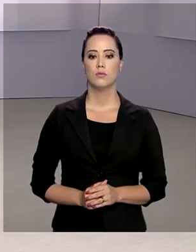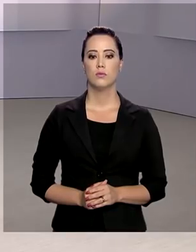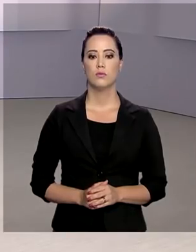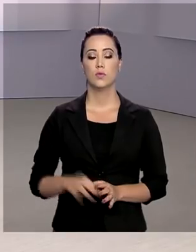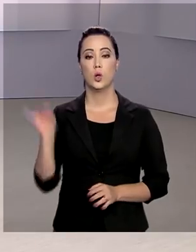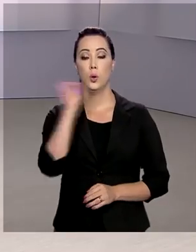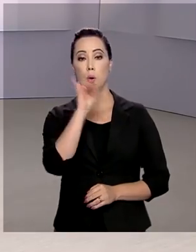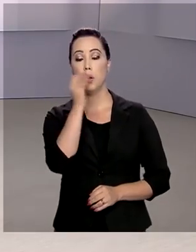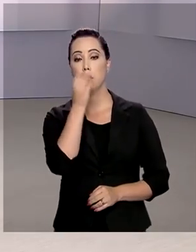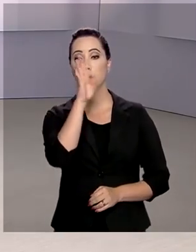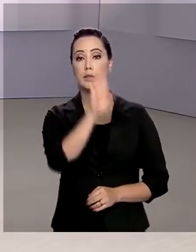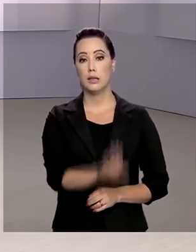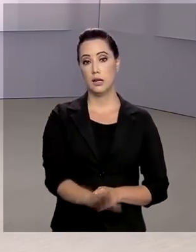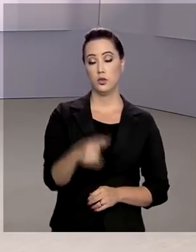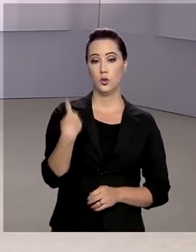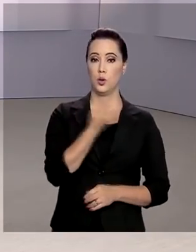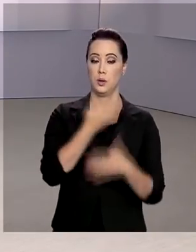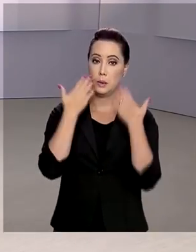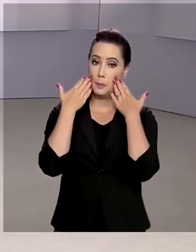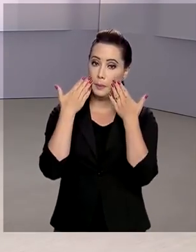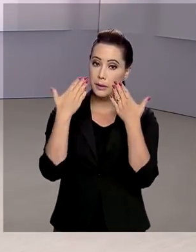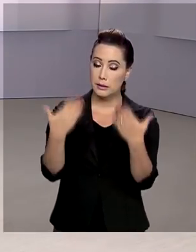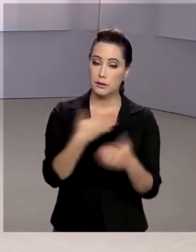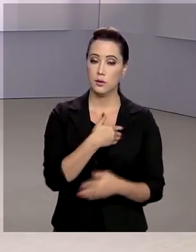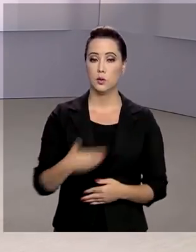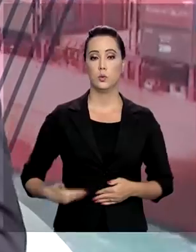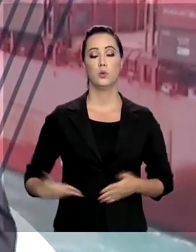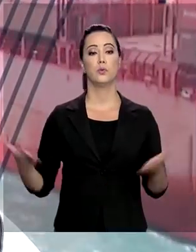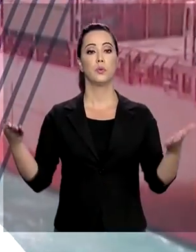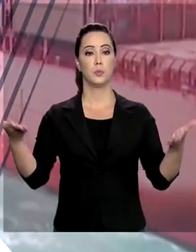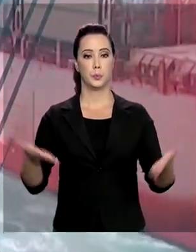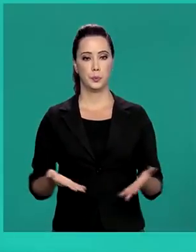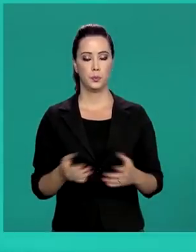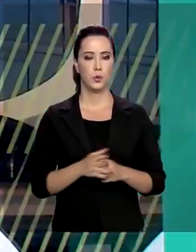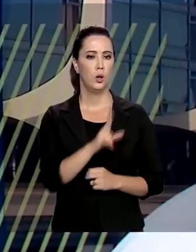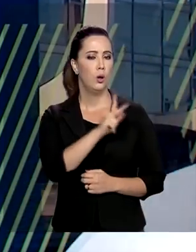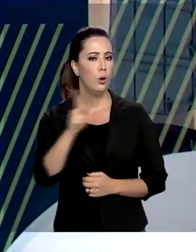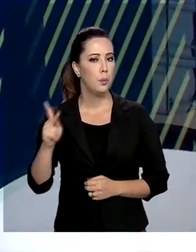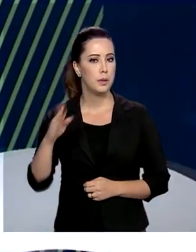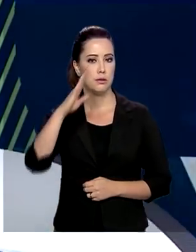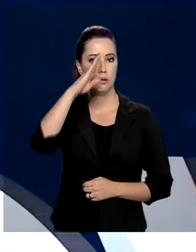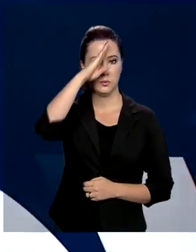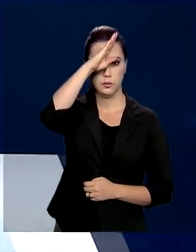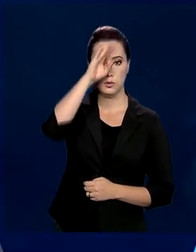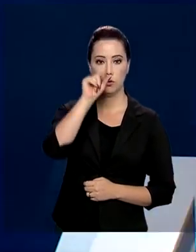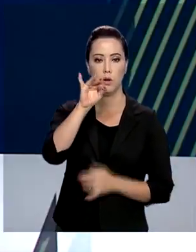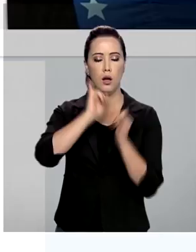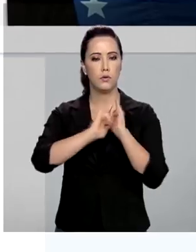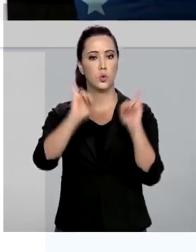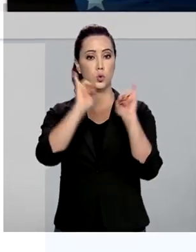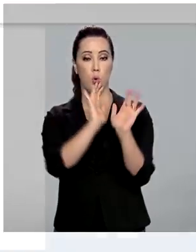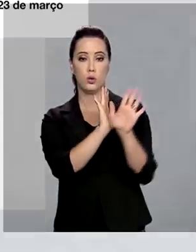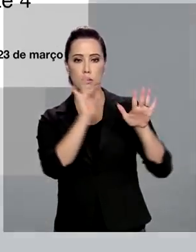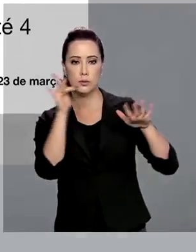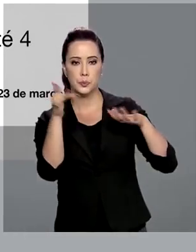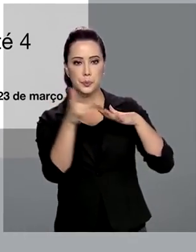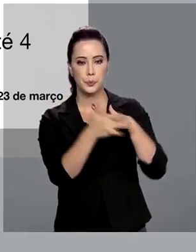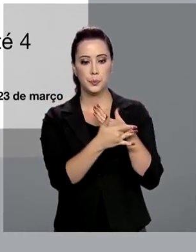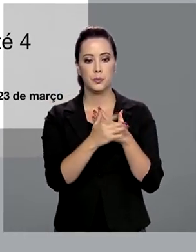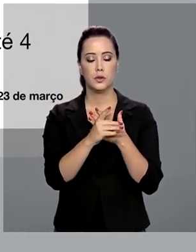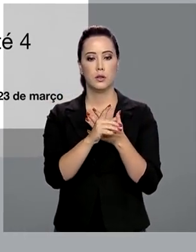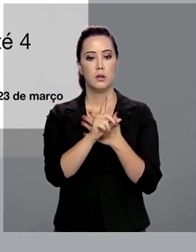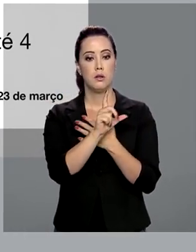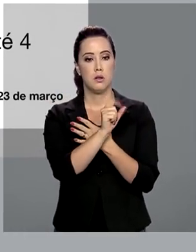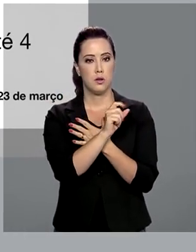Olá, boa tarde. Estamos no ar com o Governo Agora. O presidente da República, Jair Bolsonaro, informou pelas redes sociais